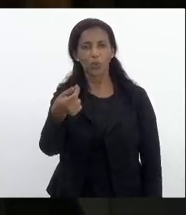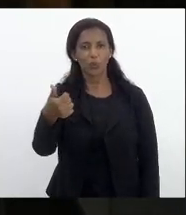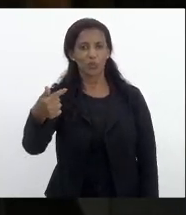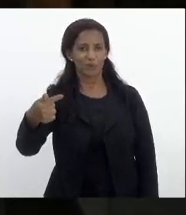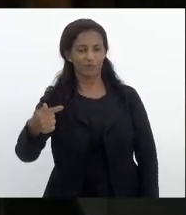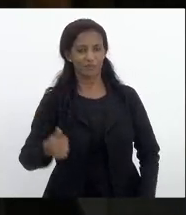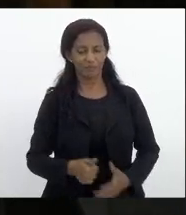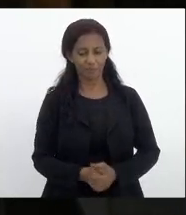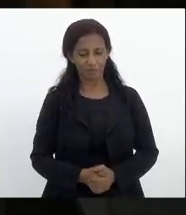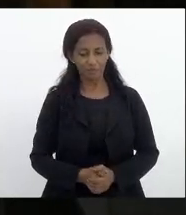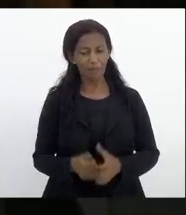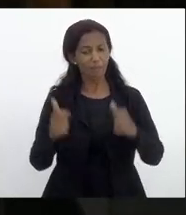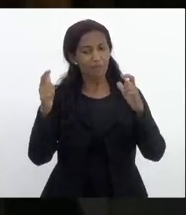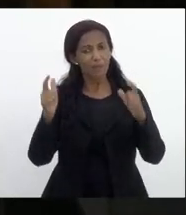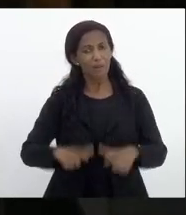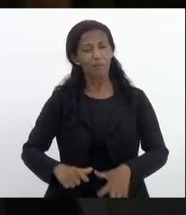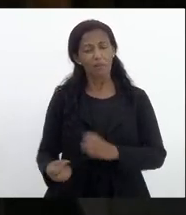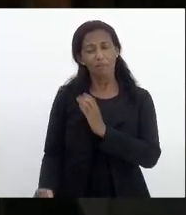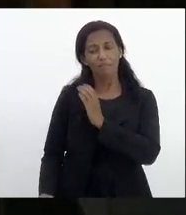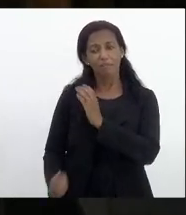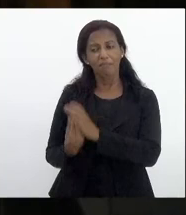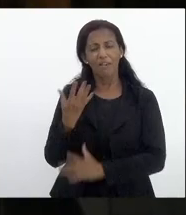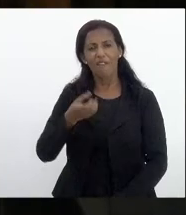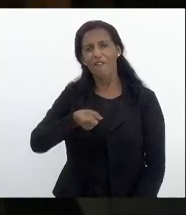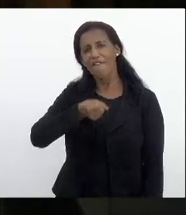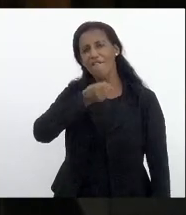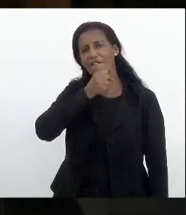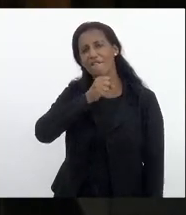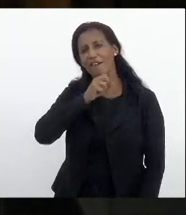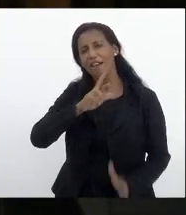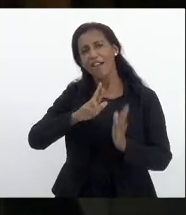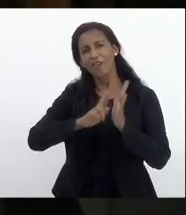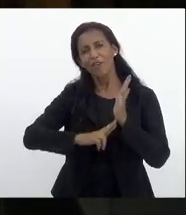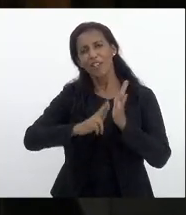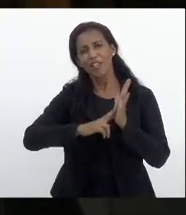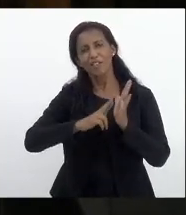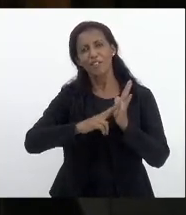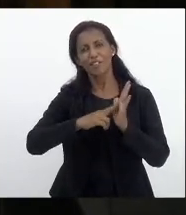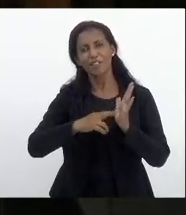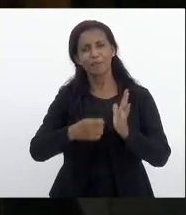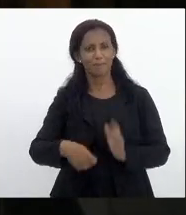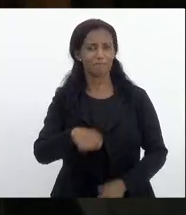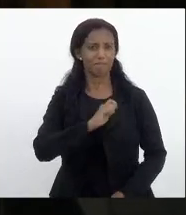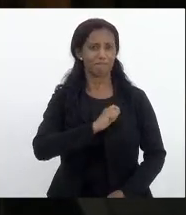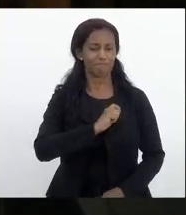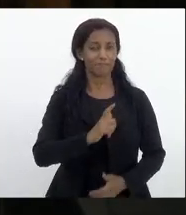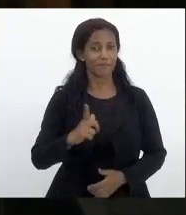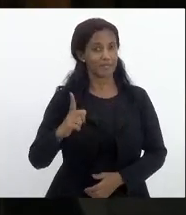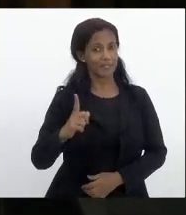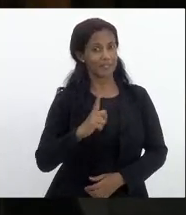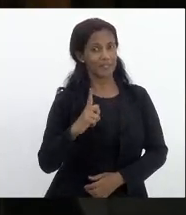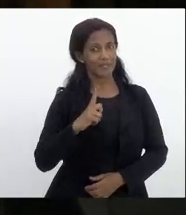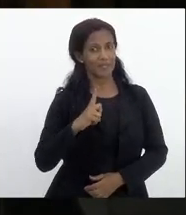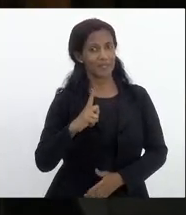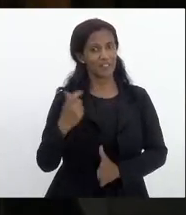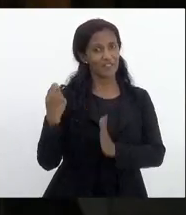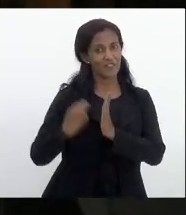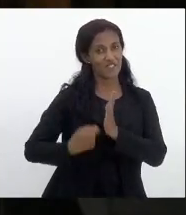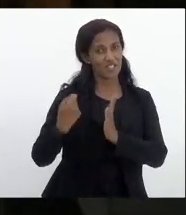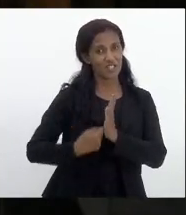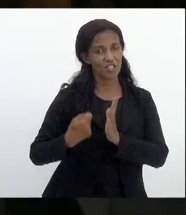onde nasceu o velho regime de recuperação fiscal que teve vigência de